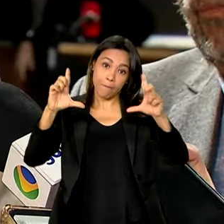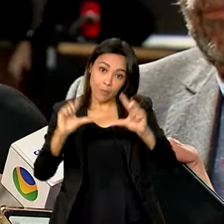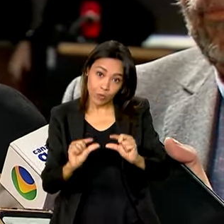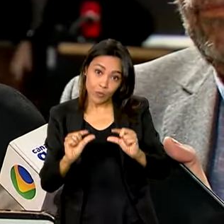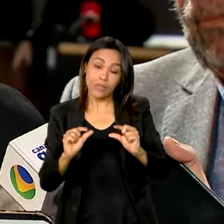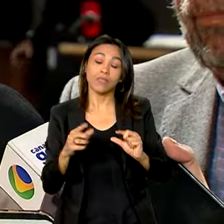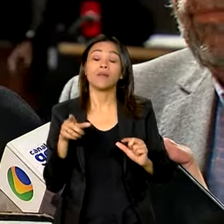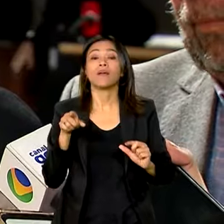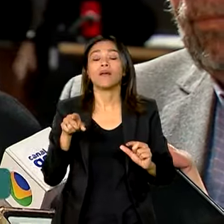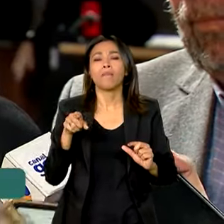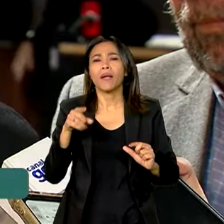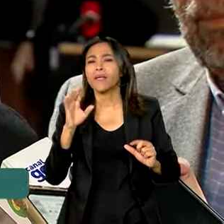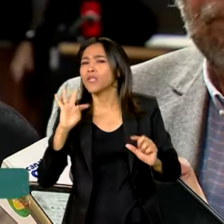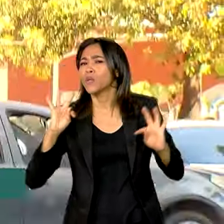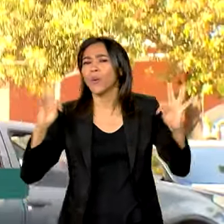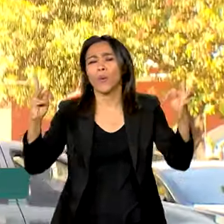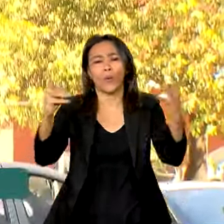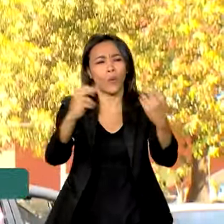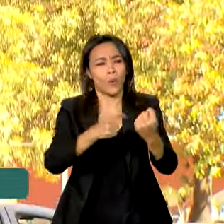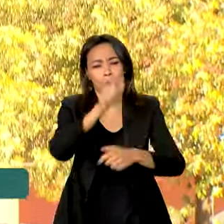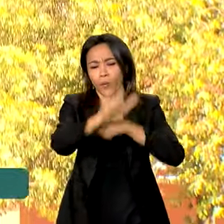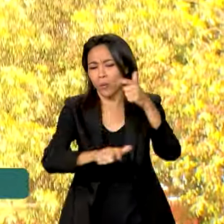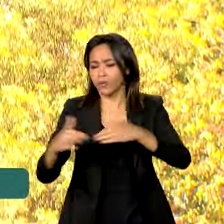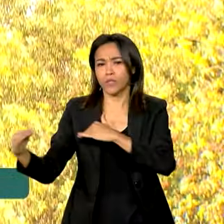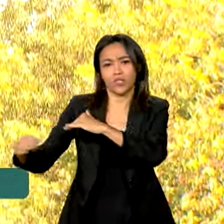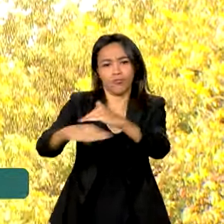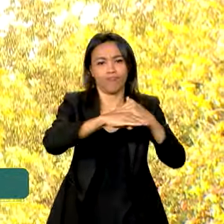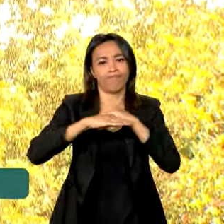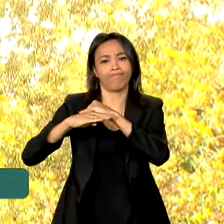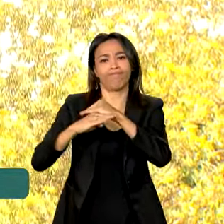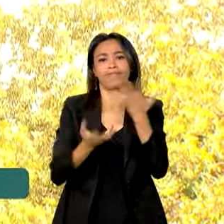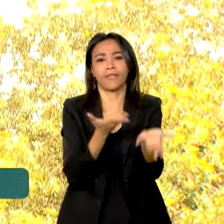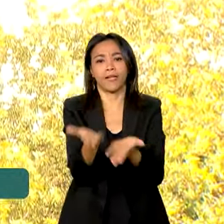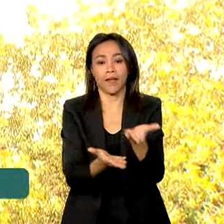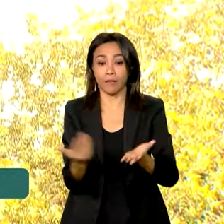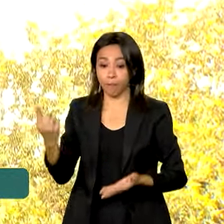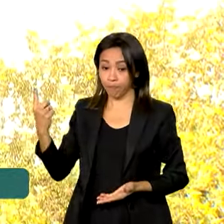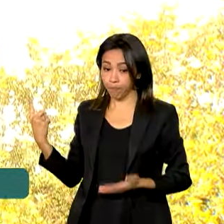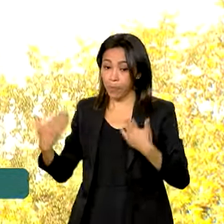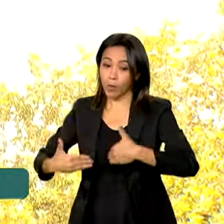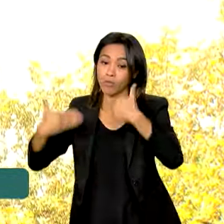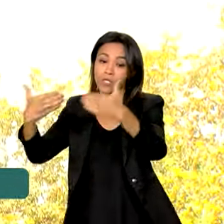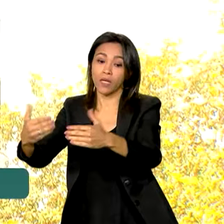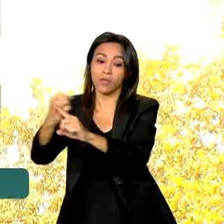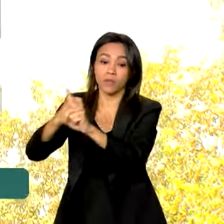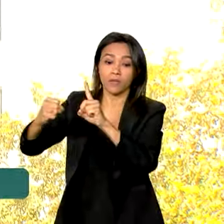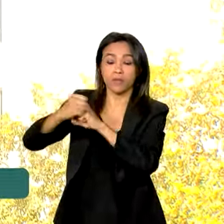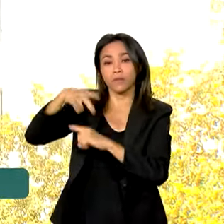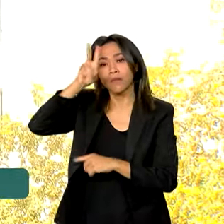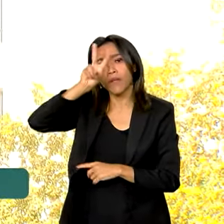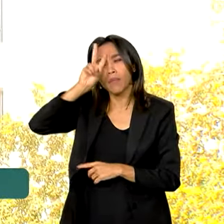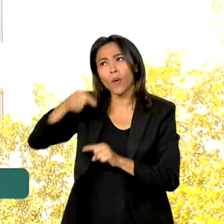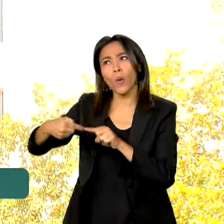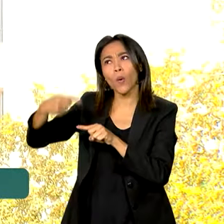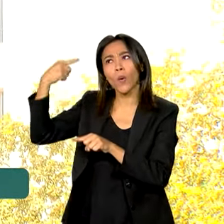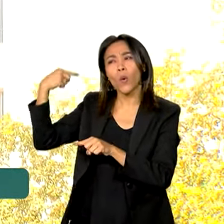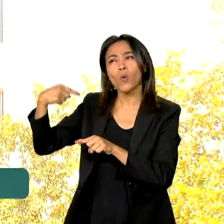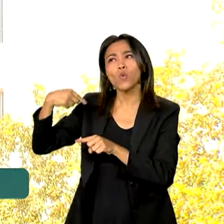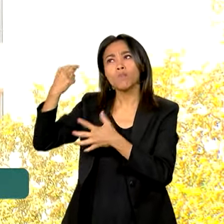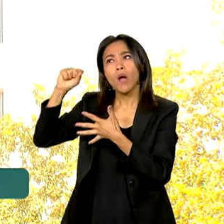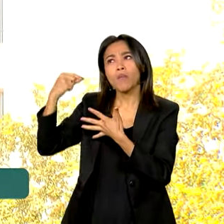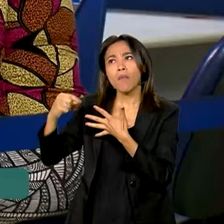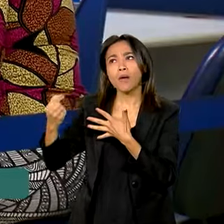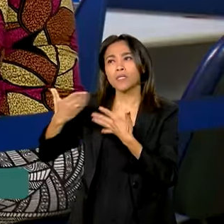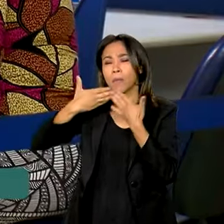que a gente possa tratar todos os brasileiros iguais. O Ministério da Previdência Social lembrou das últimas medidas para melhorar o atendimento do